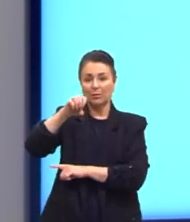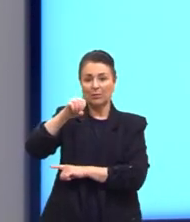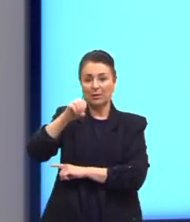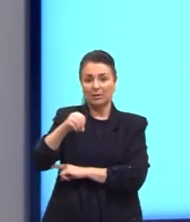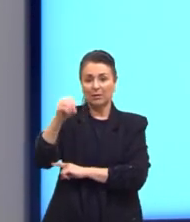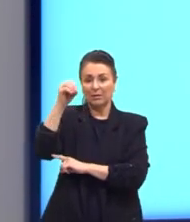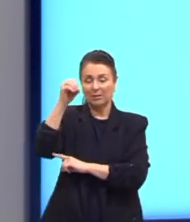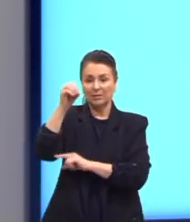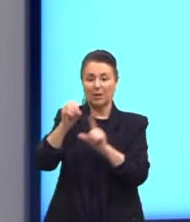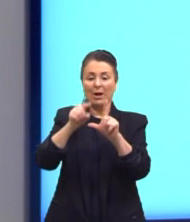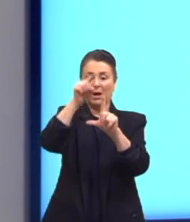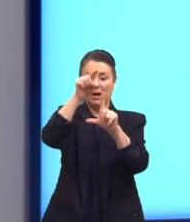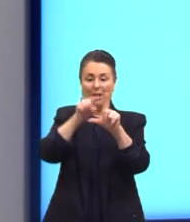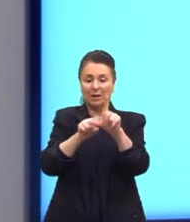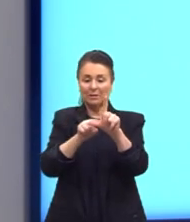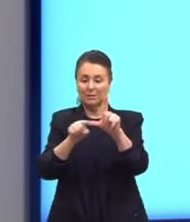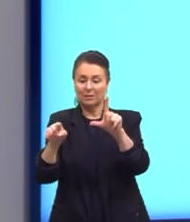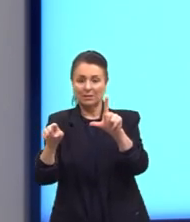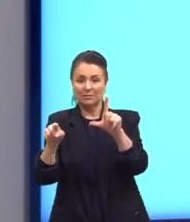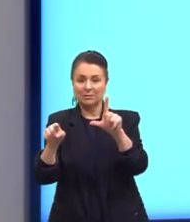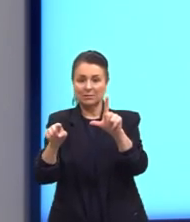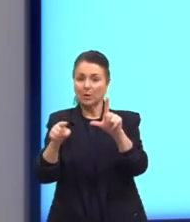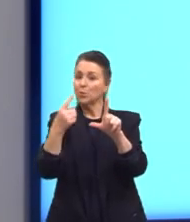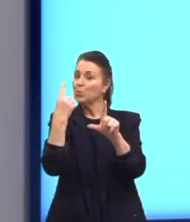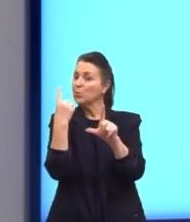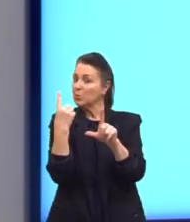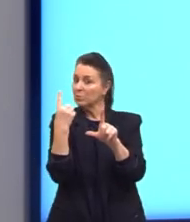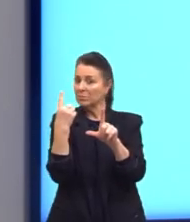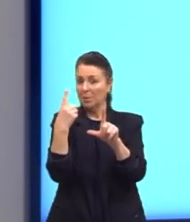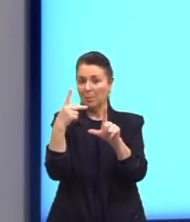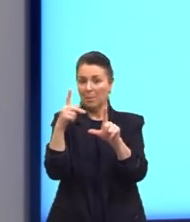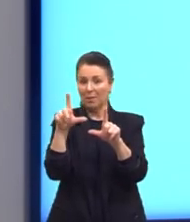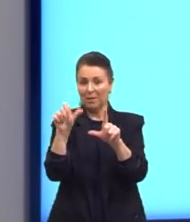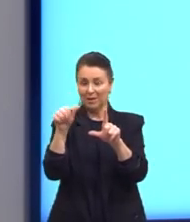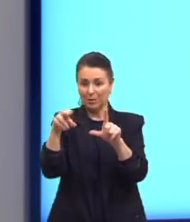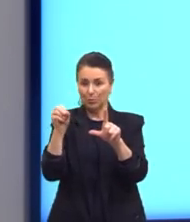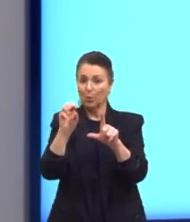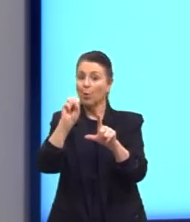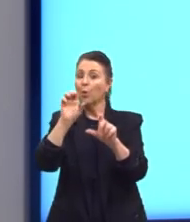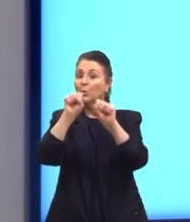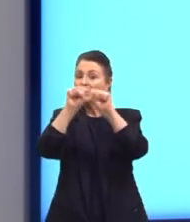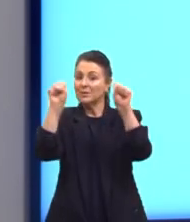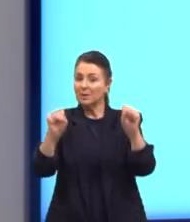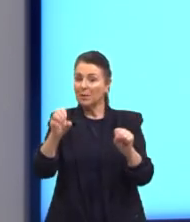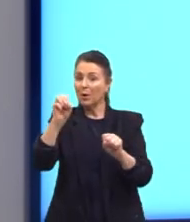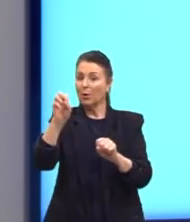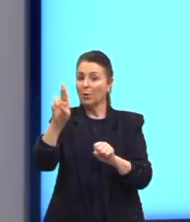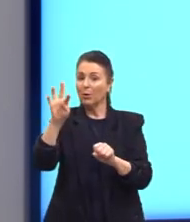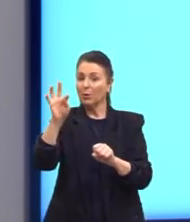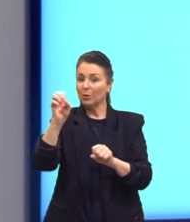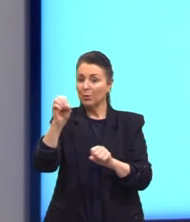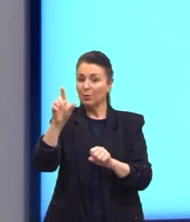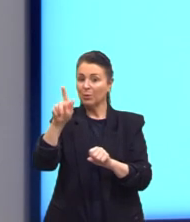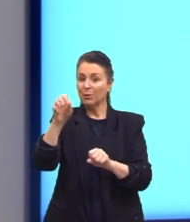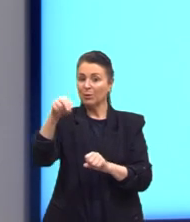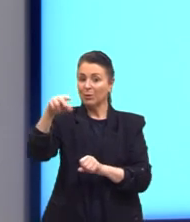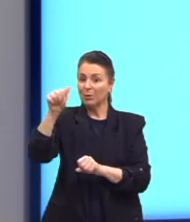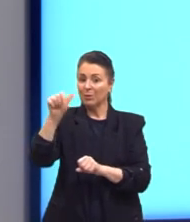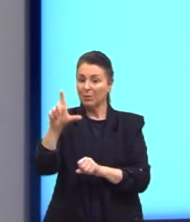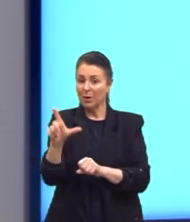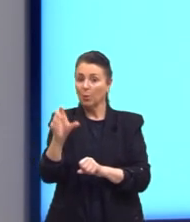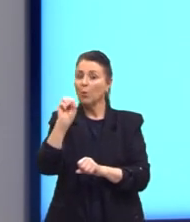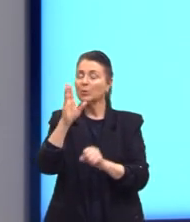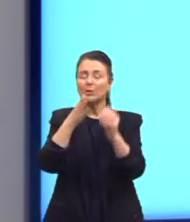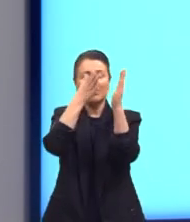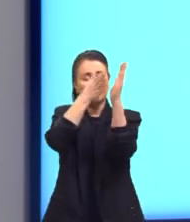Essas retas, elas determinam um único plano, que a gente chama de sistema ortogonal, ou somente o plano cartesiano,